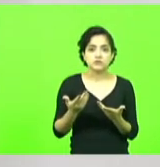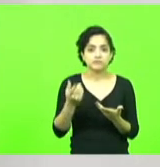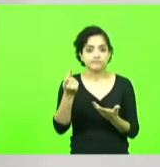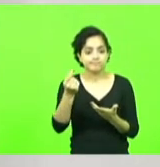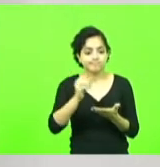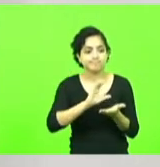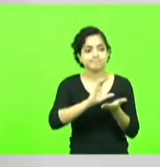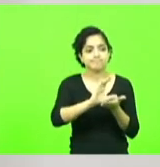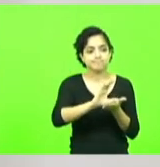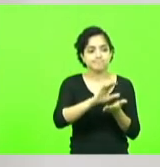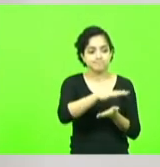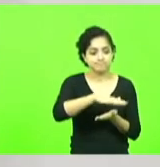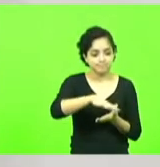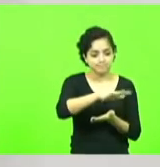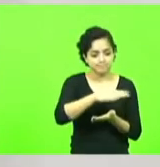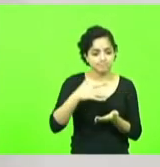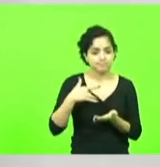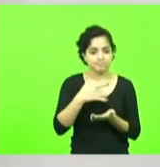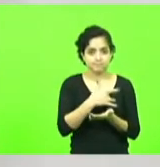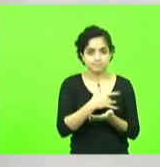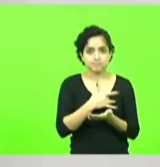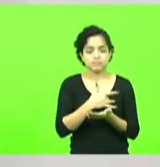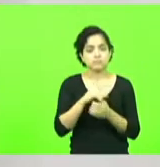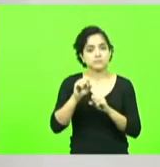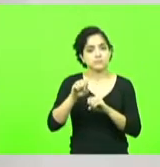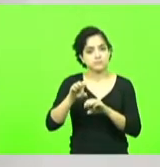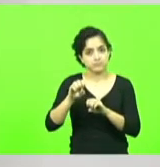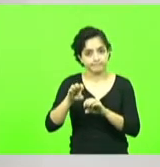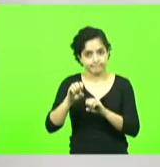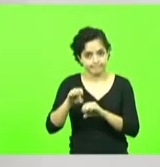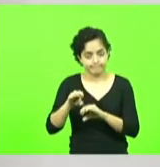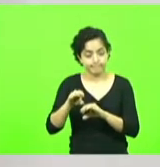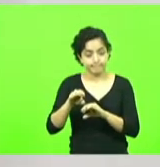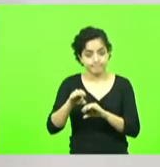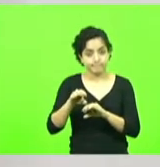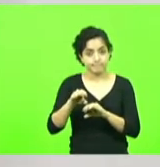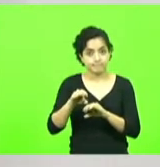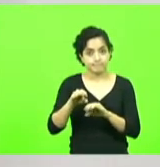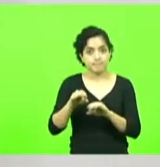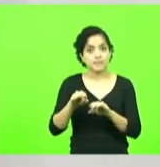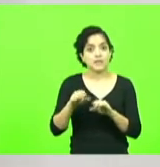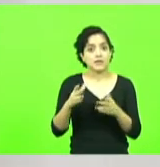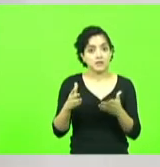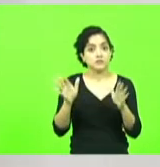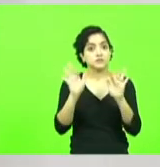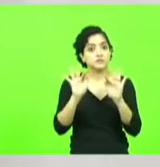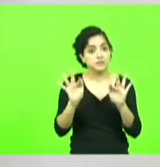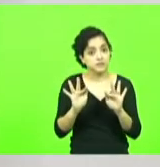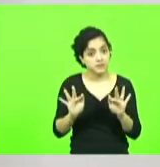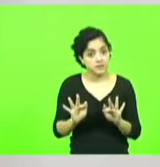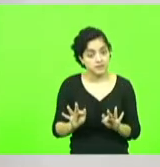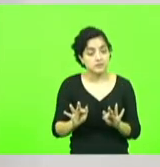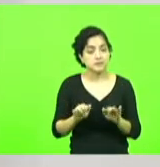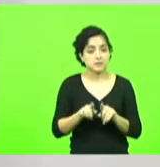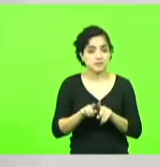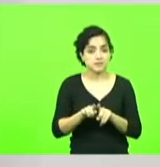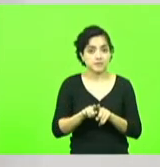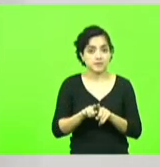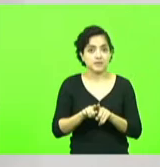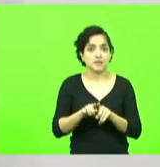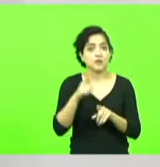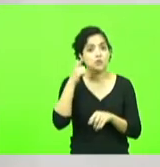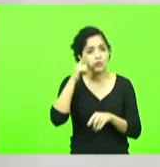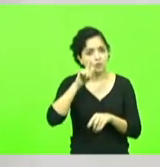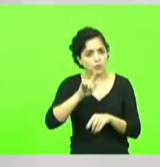para a saúde para a educação para o município a gente vibra quanto a gente vibra quando consegue